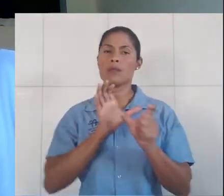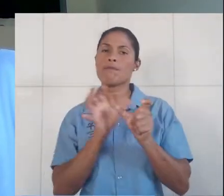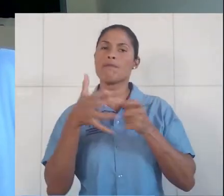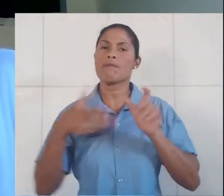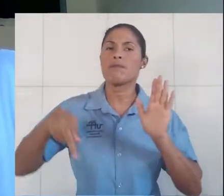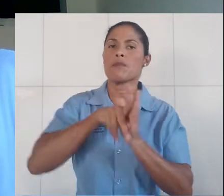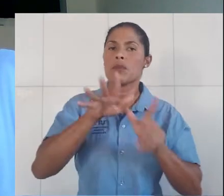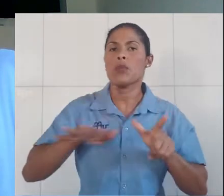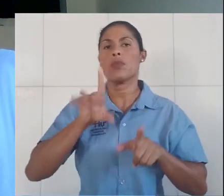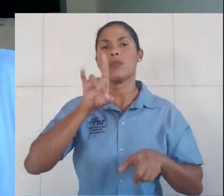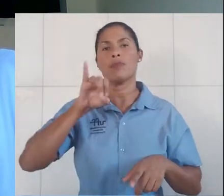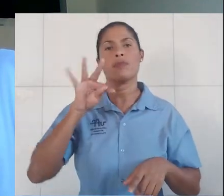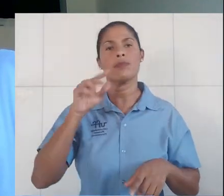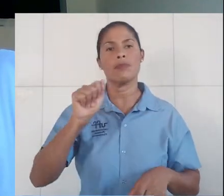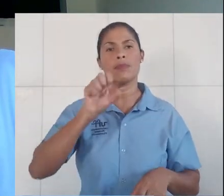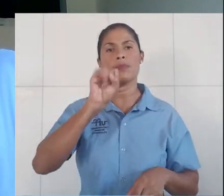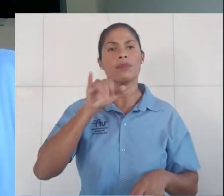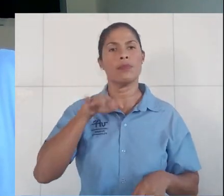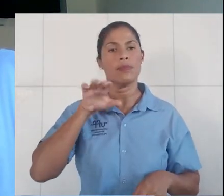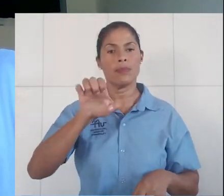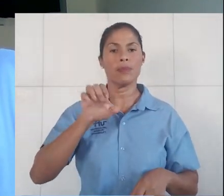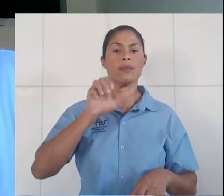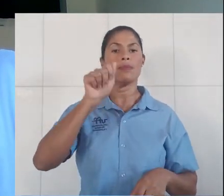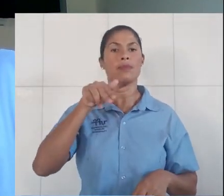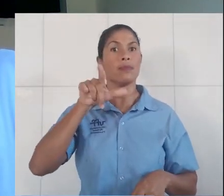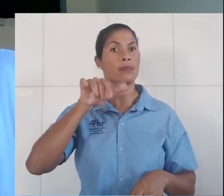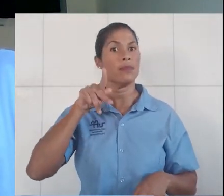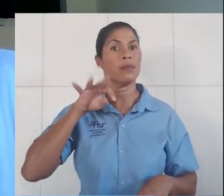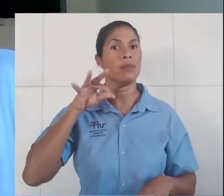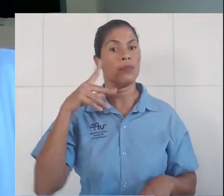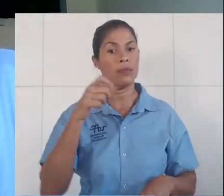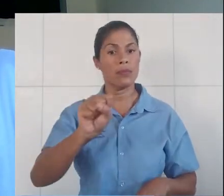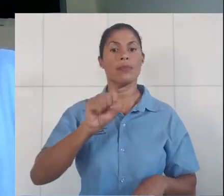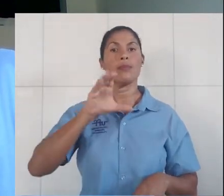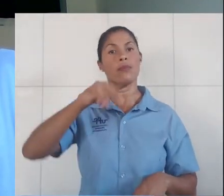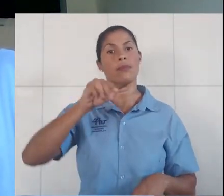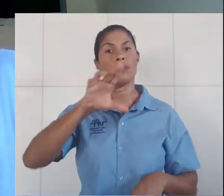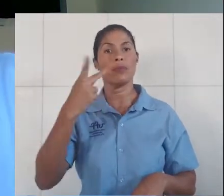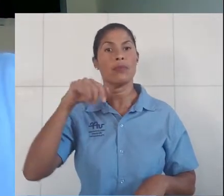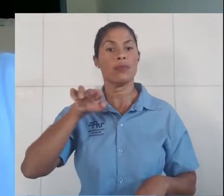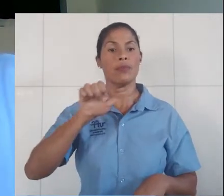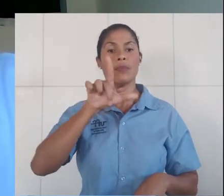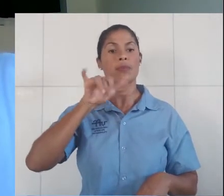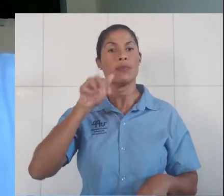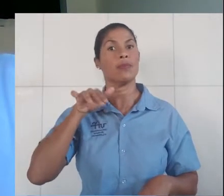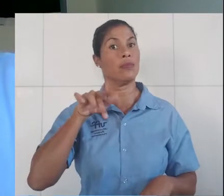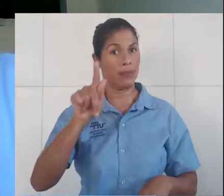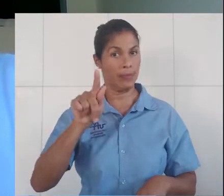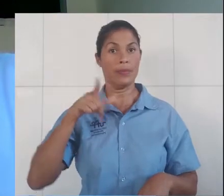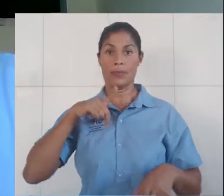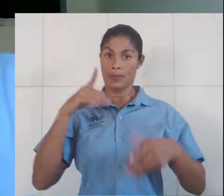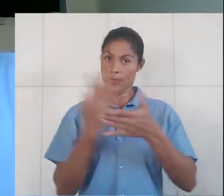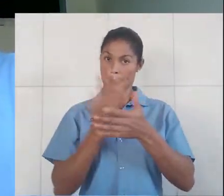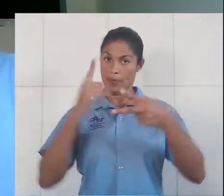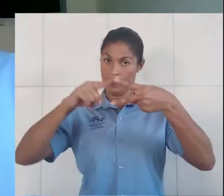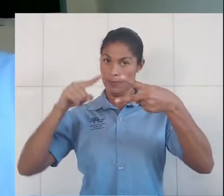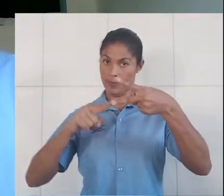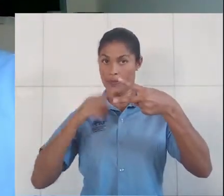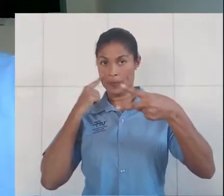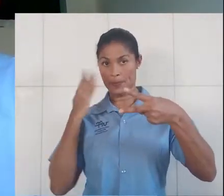às ferramentas estatísticas desenvolvidas há décadas e que hoje vêm sendo exploradas massivamente em outros campos. Esse livro, Homo Deus,